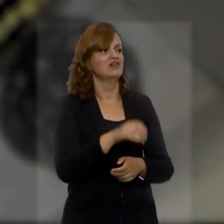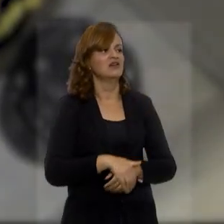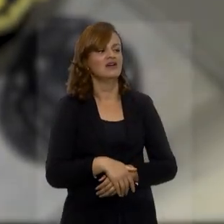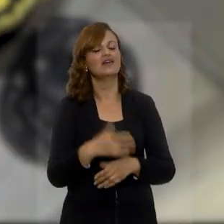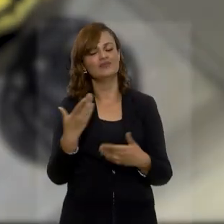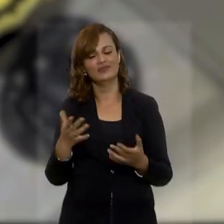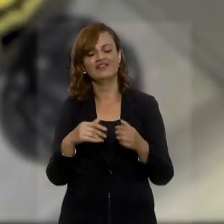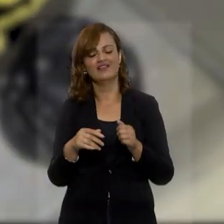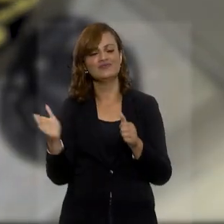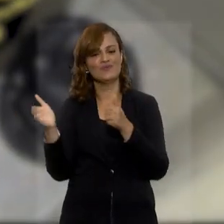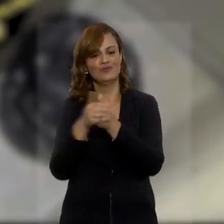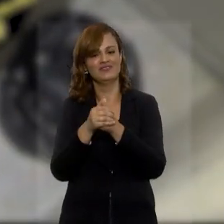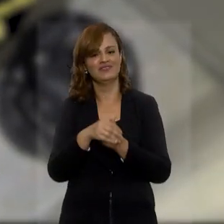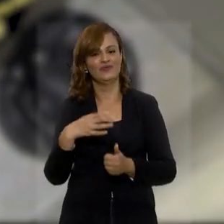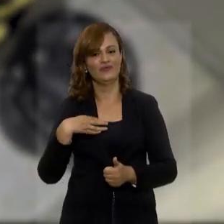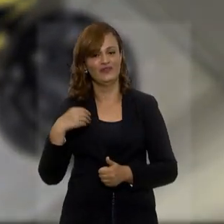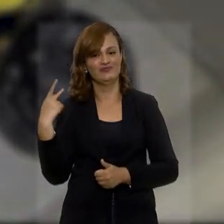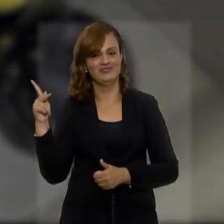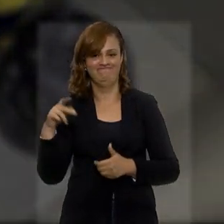saindo do banheiro sem a água.